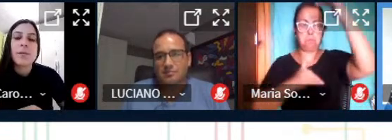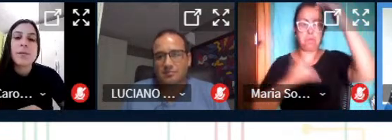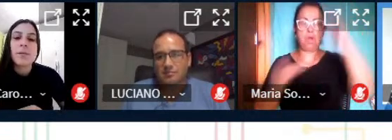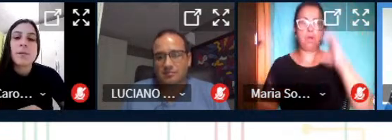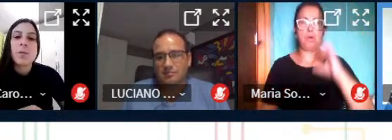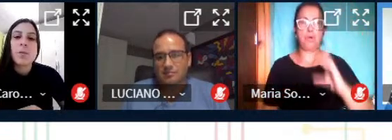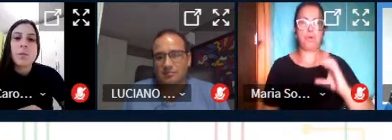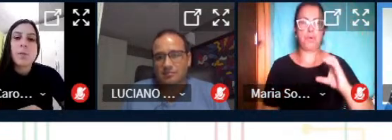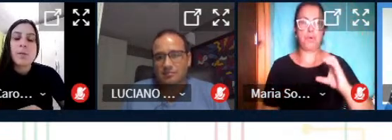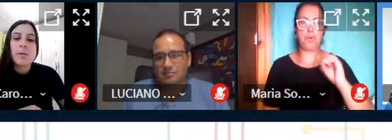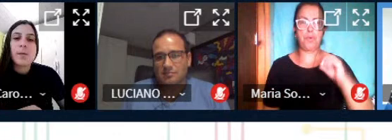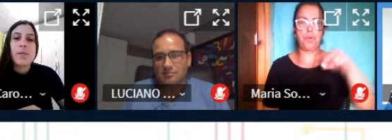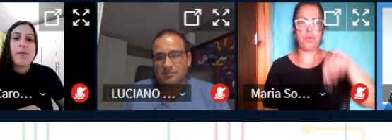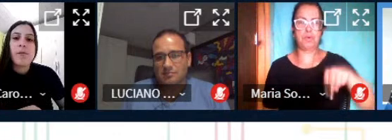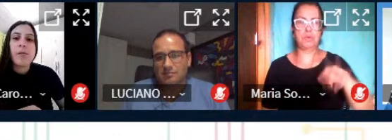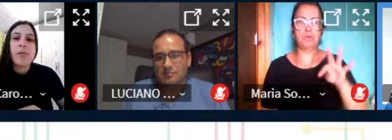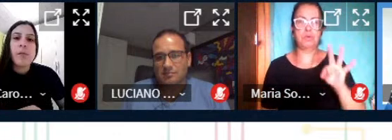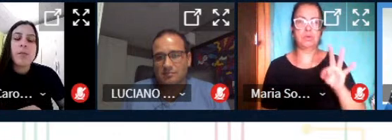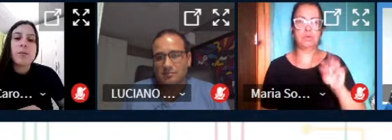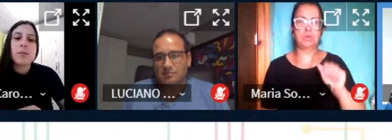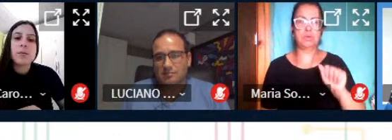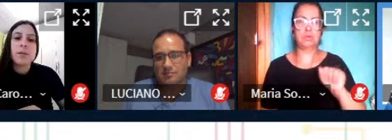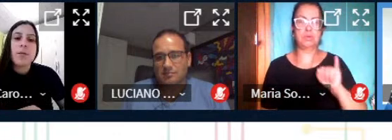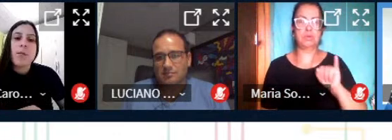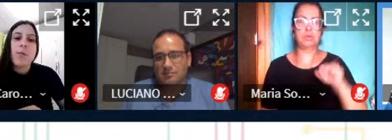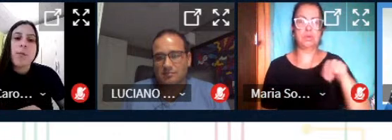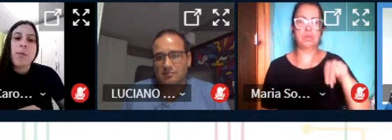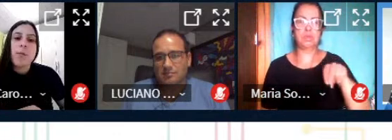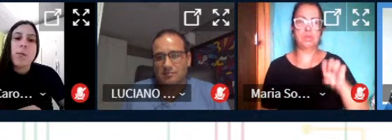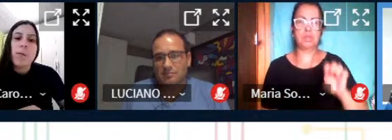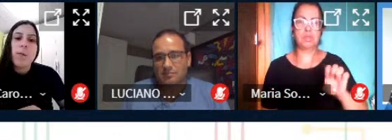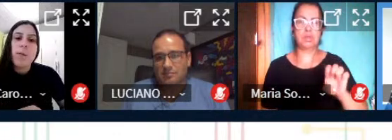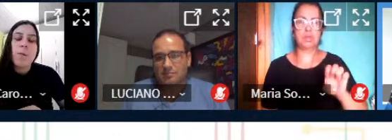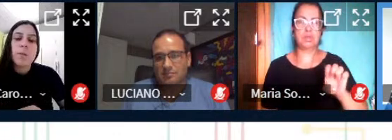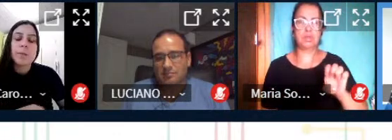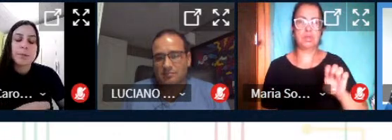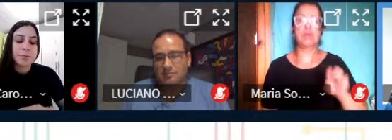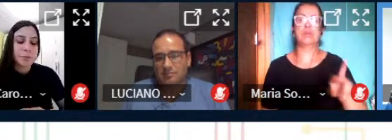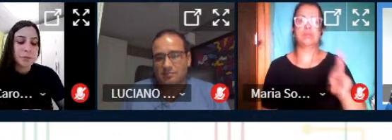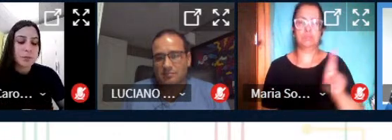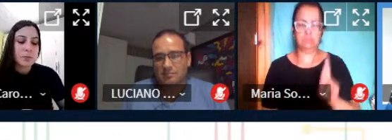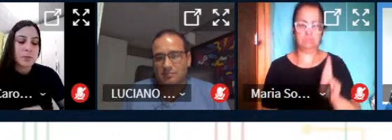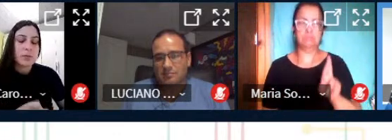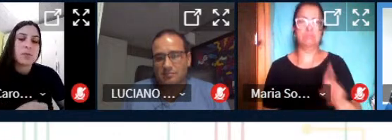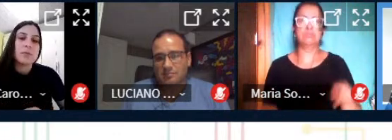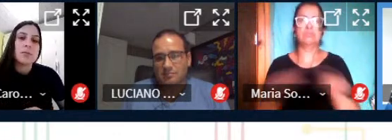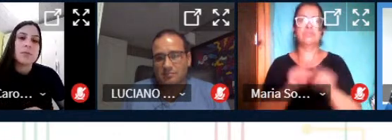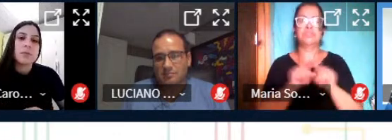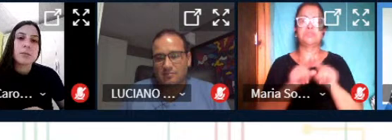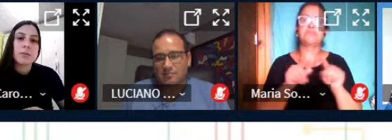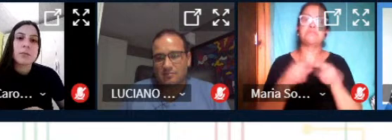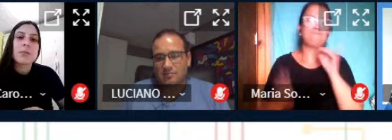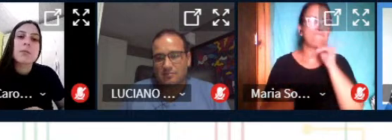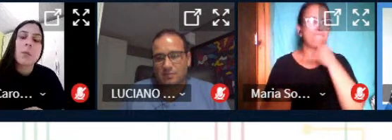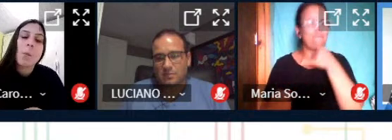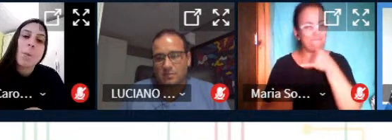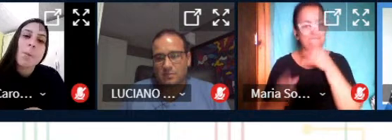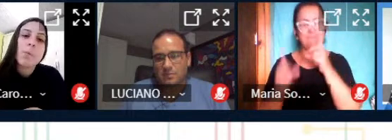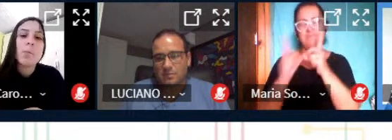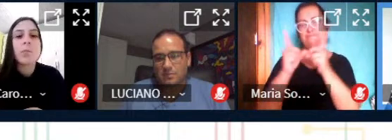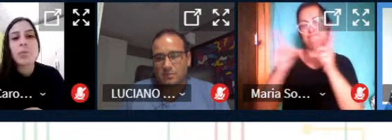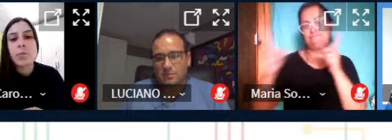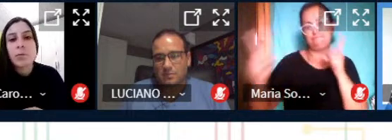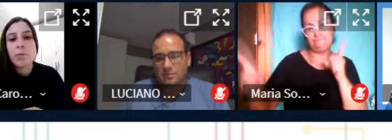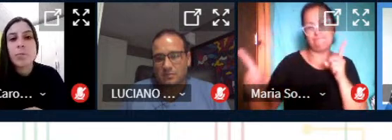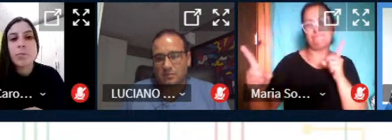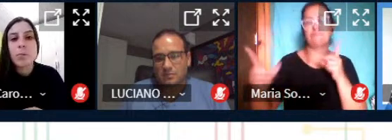com as dificuldades todas que a gente teve aí da questão de afastamento a própria questão de recursos tudo a questão de integração